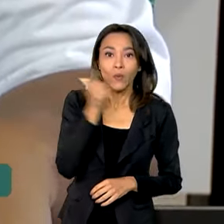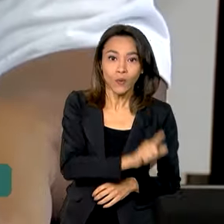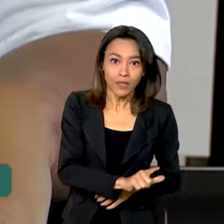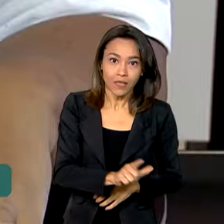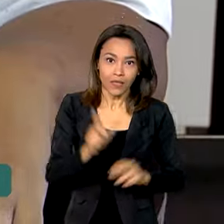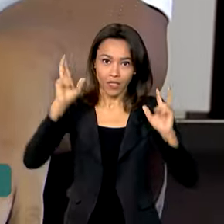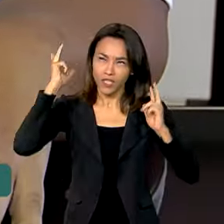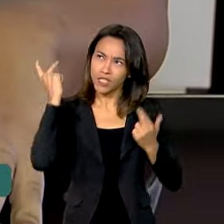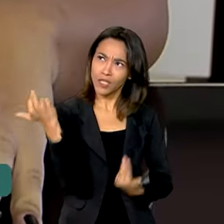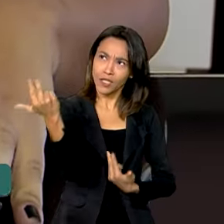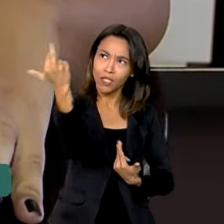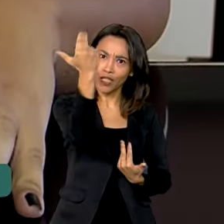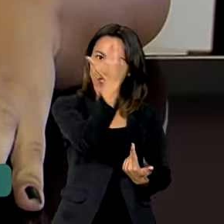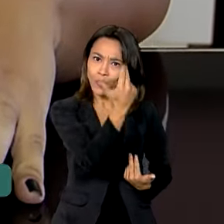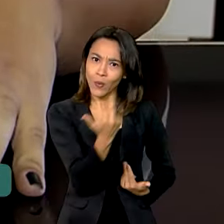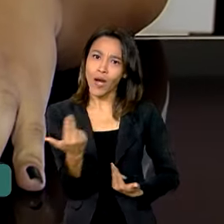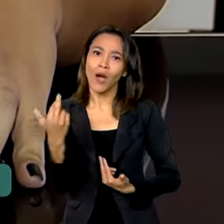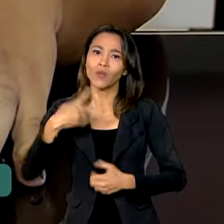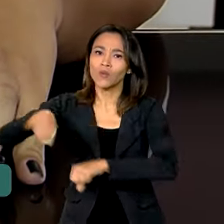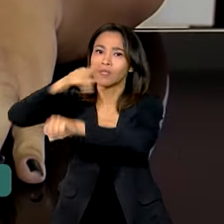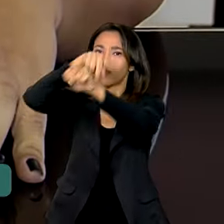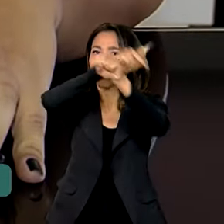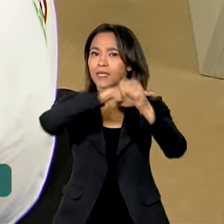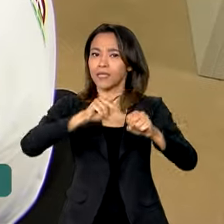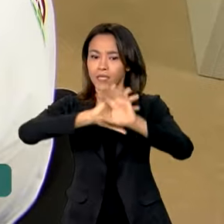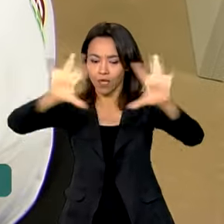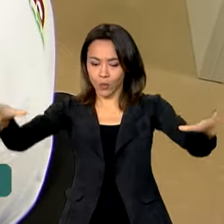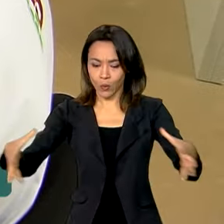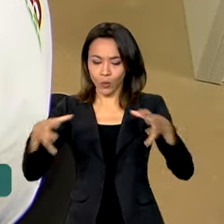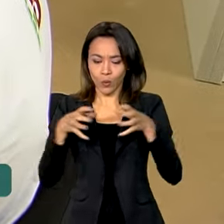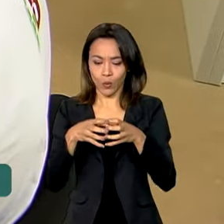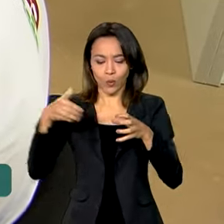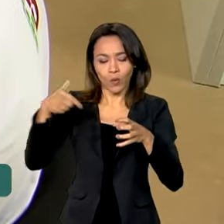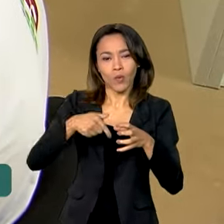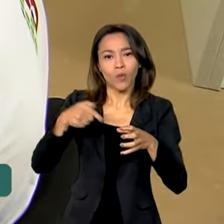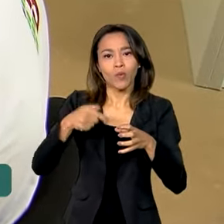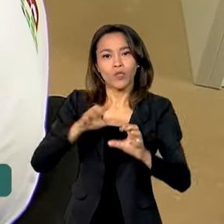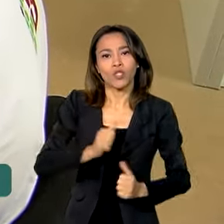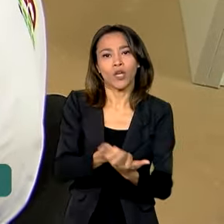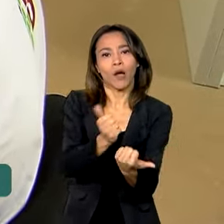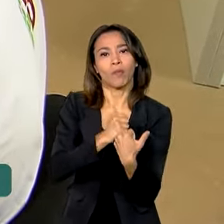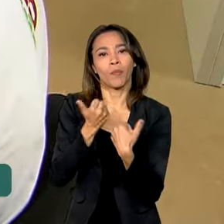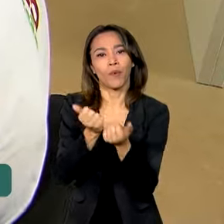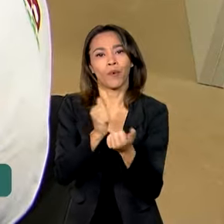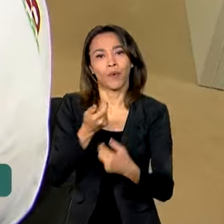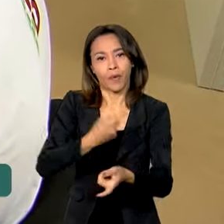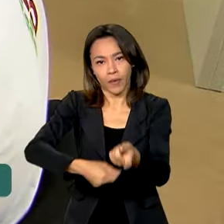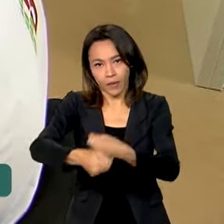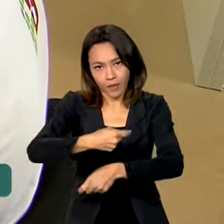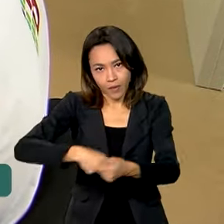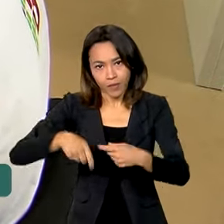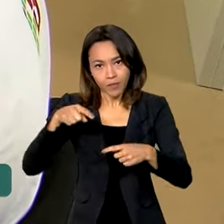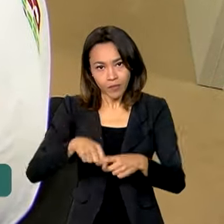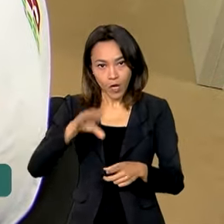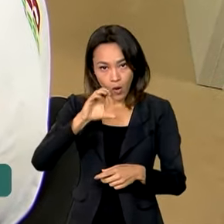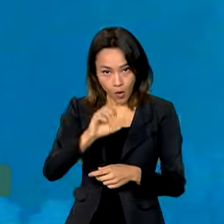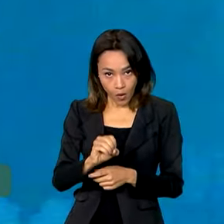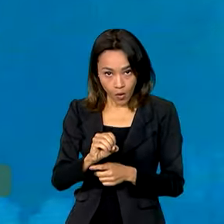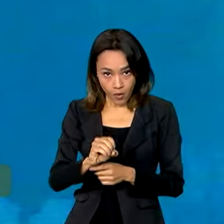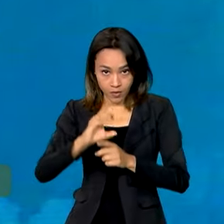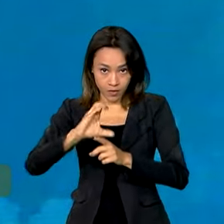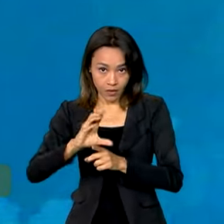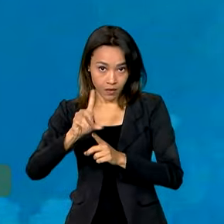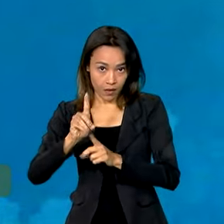como dos países que fazem parte da Organização para a Cooperação e o Desenvolvimento Econômico, a OCDE.